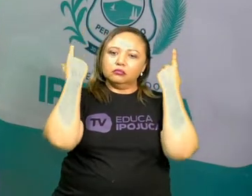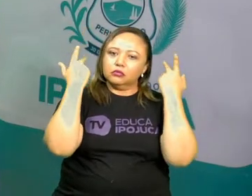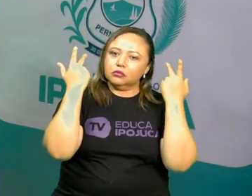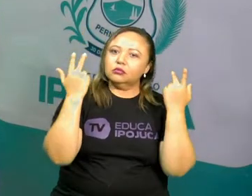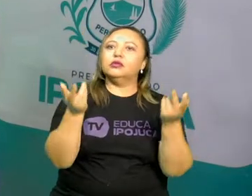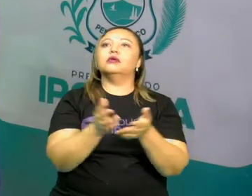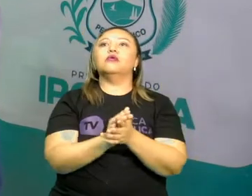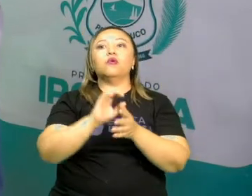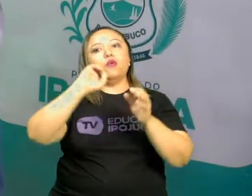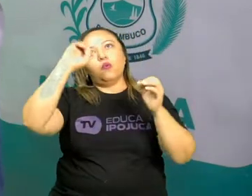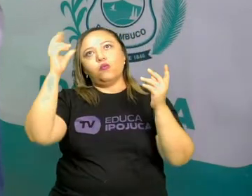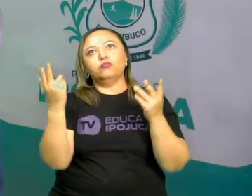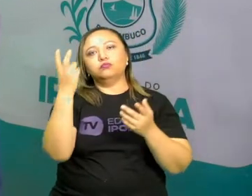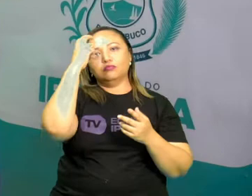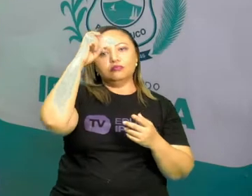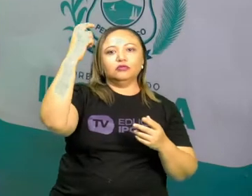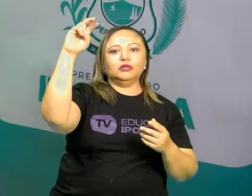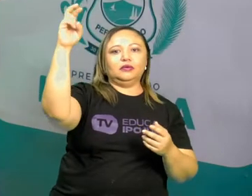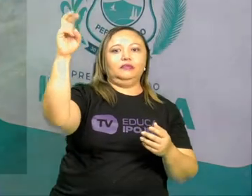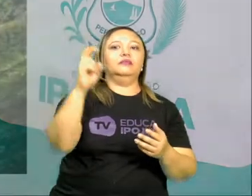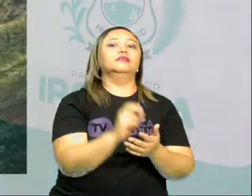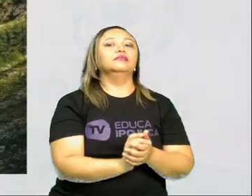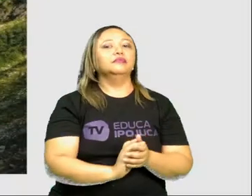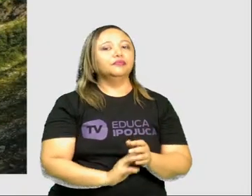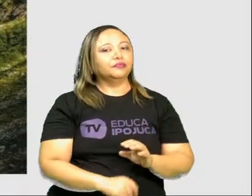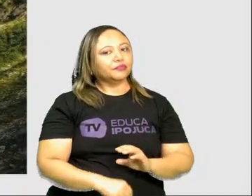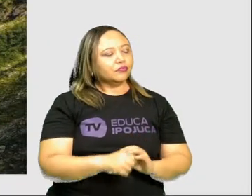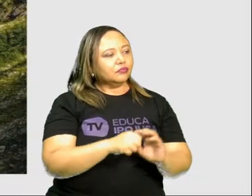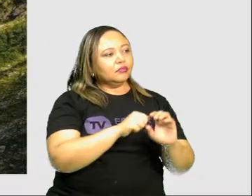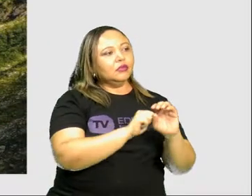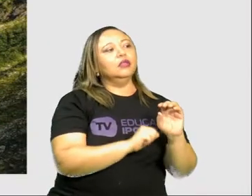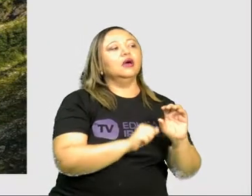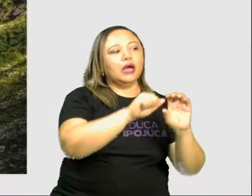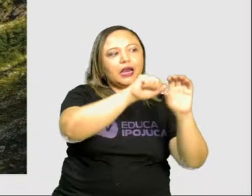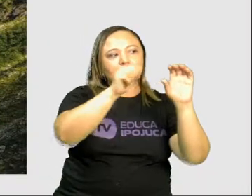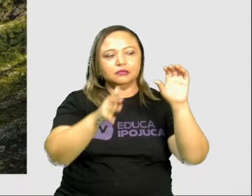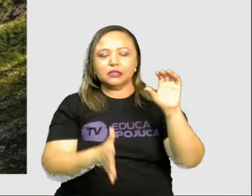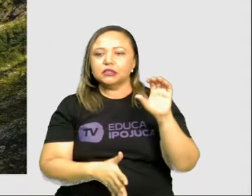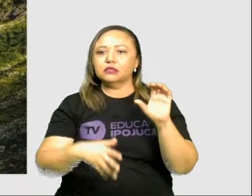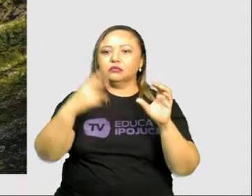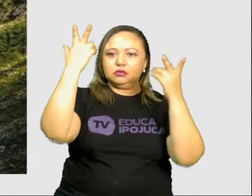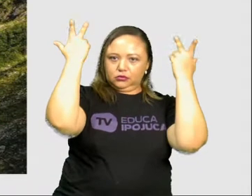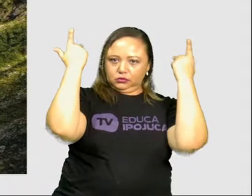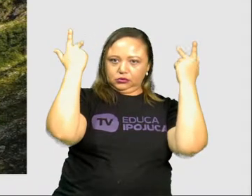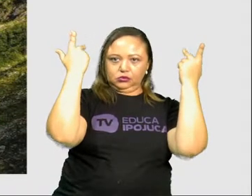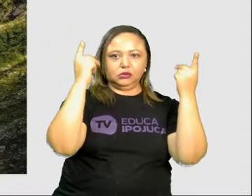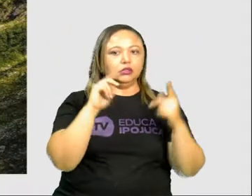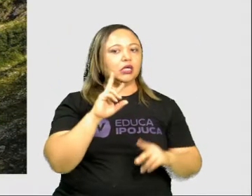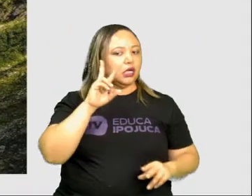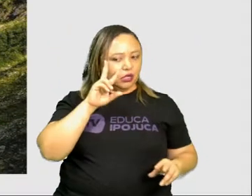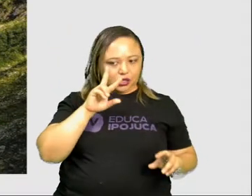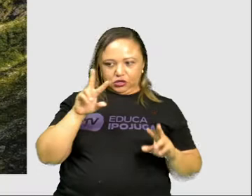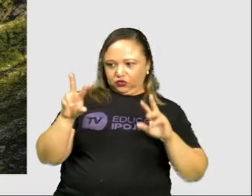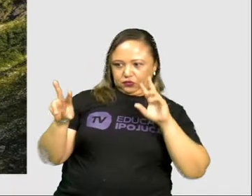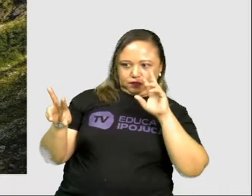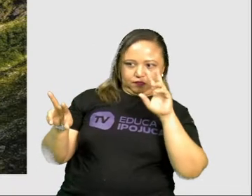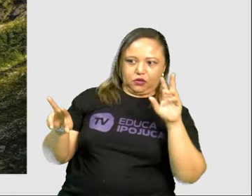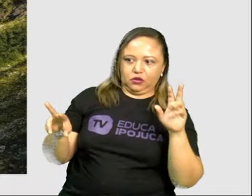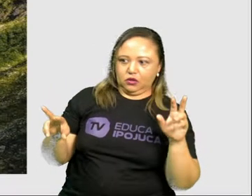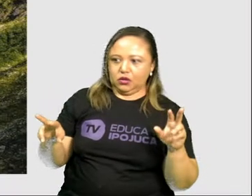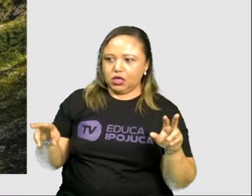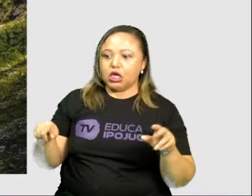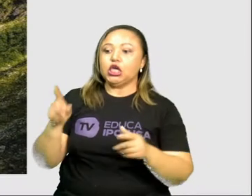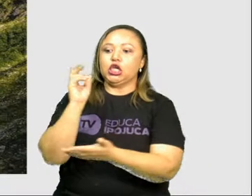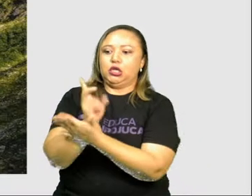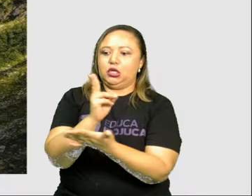ver como se classifica cada uma delas. A paisagem natural é aquela que os elementos naturais são